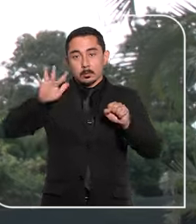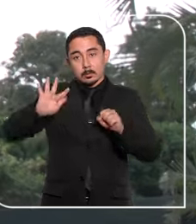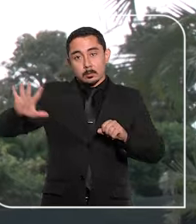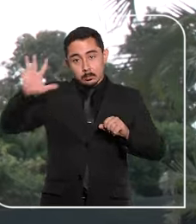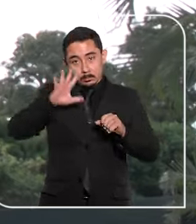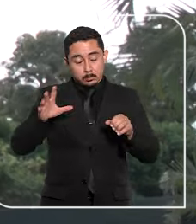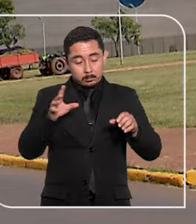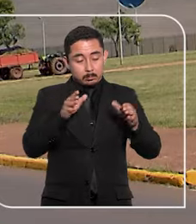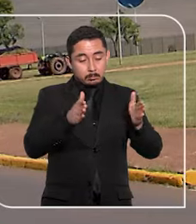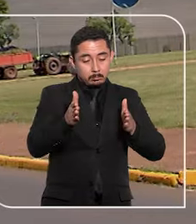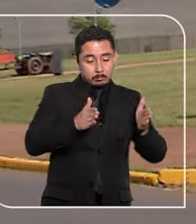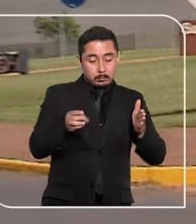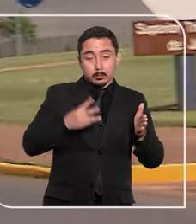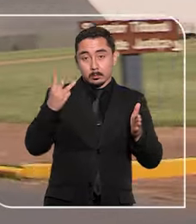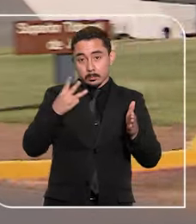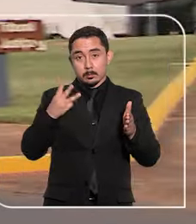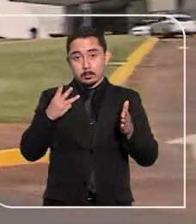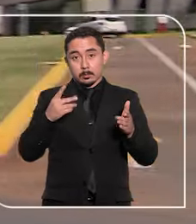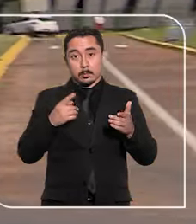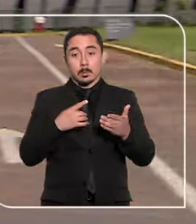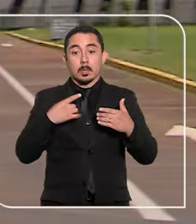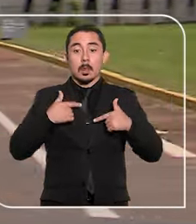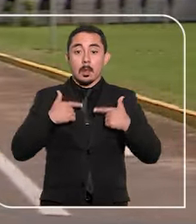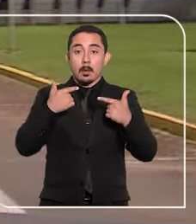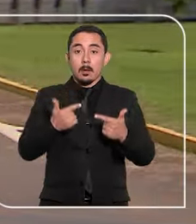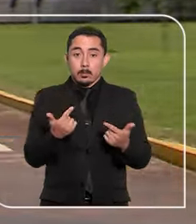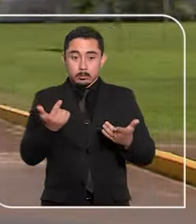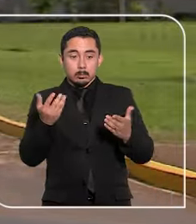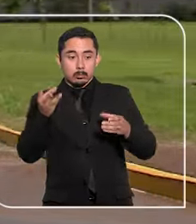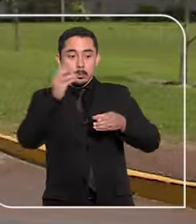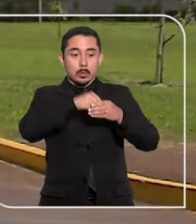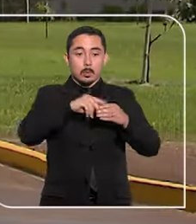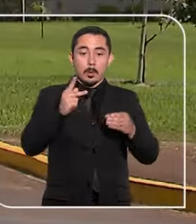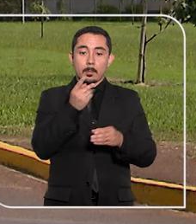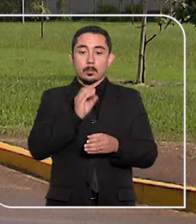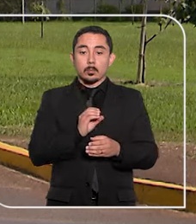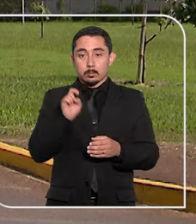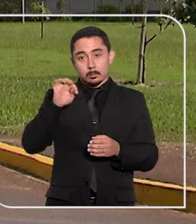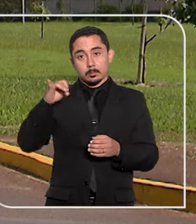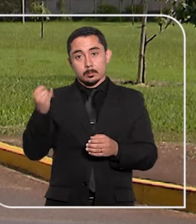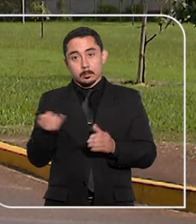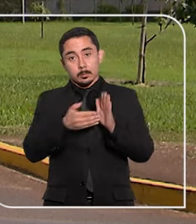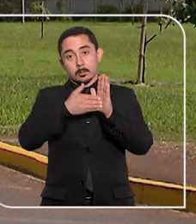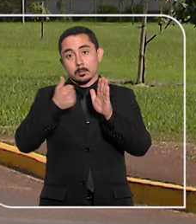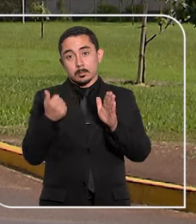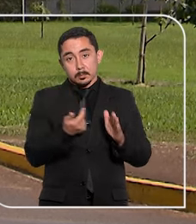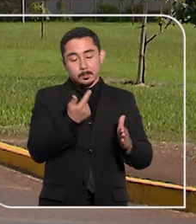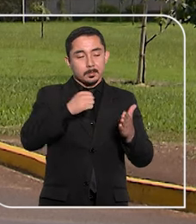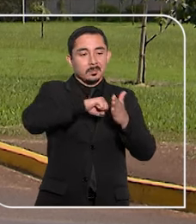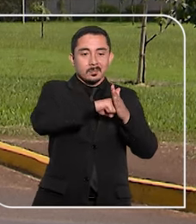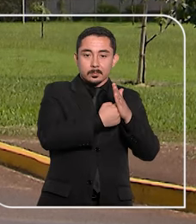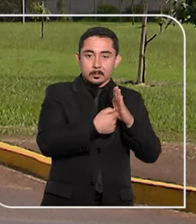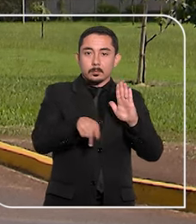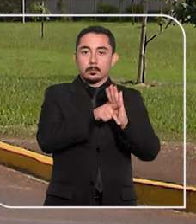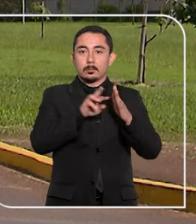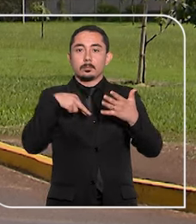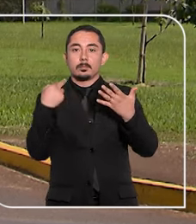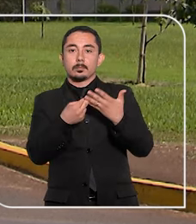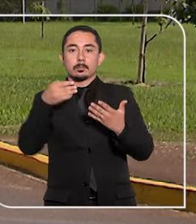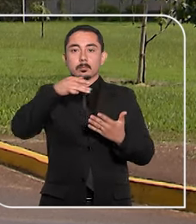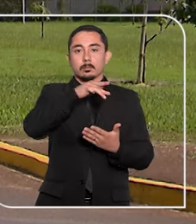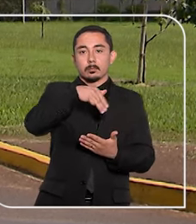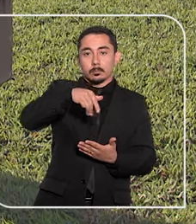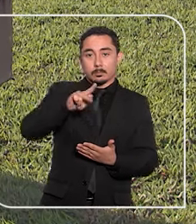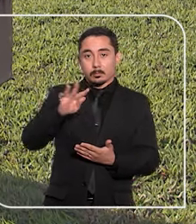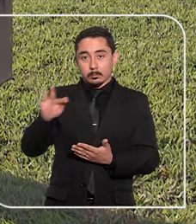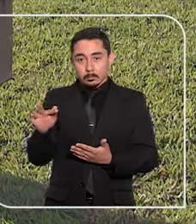da Terceira Região. A defesa impetrou, então, abescorpos no STJ para caçar o efeito suspensivo dado ao recurso do